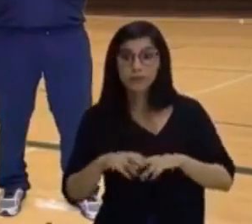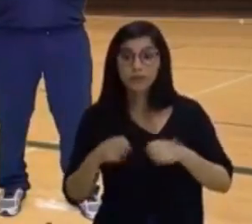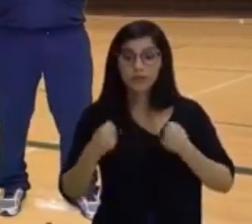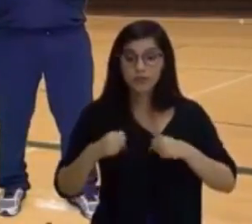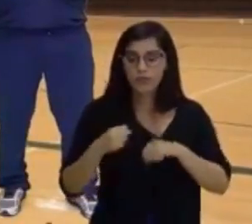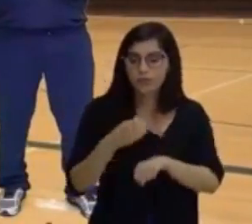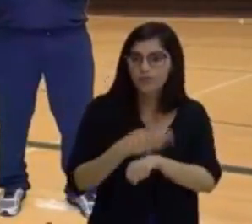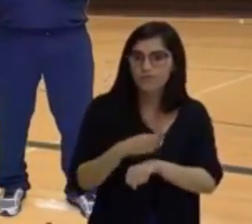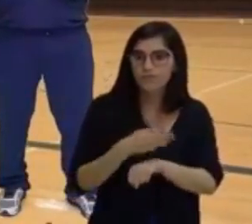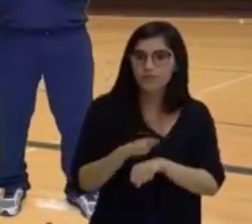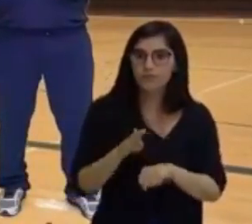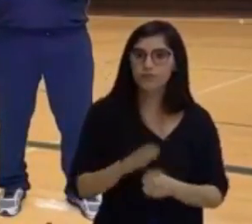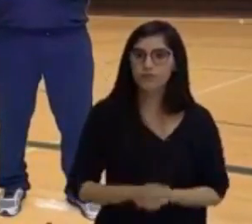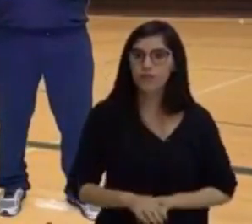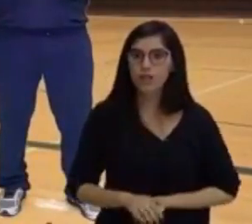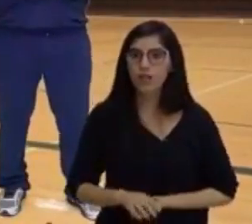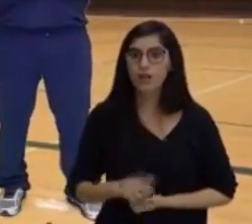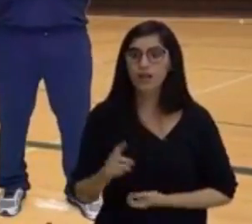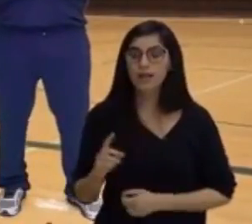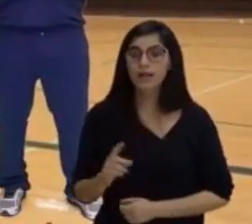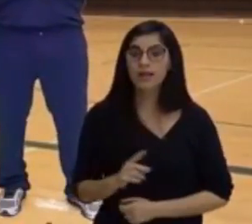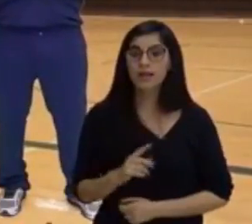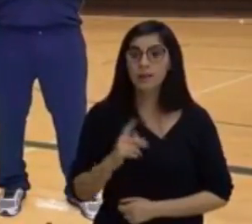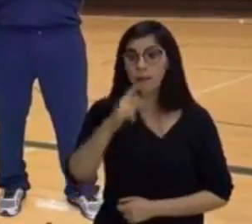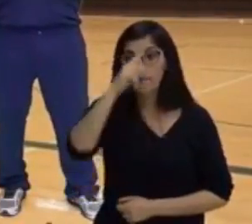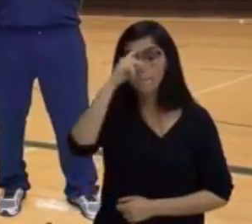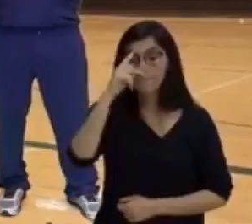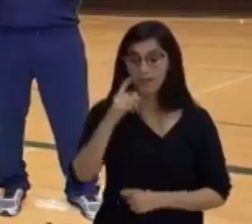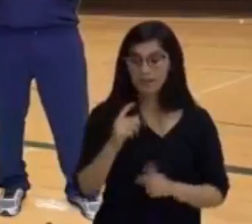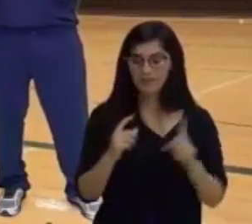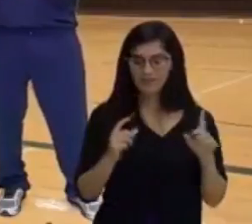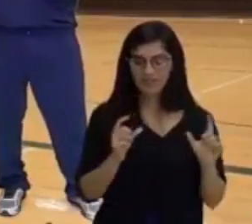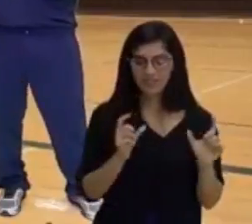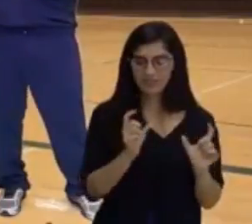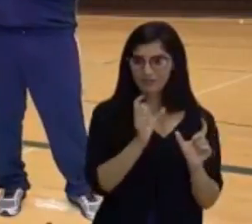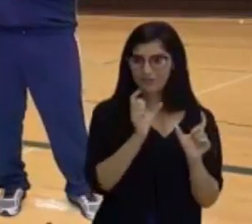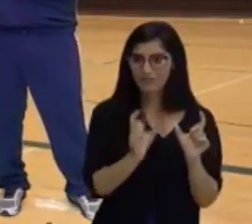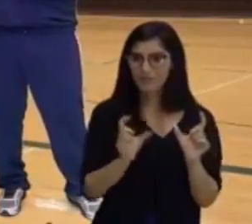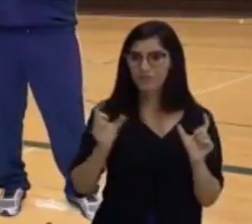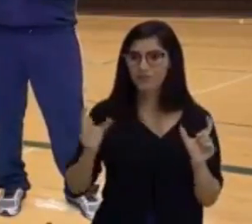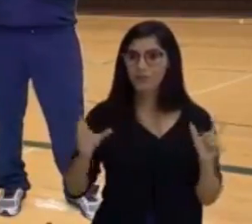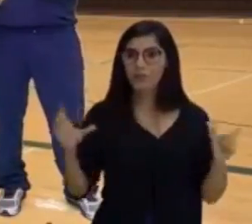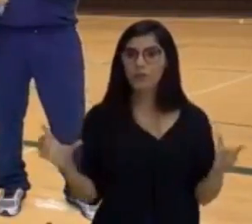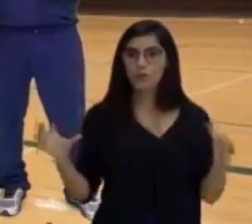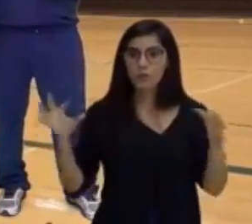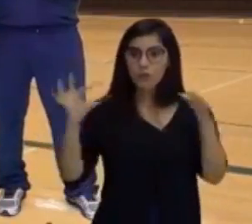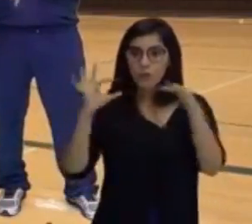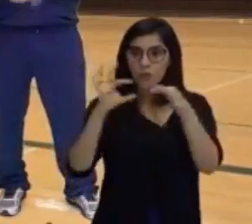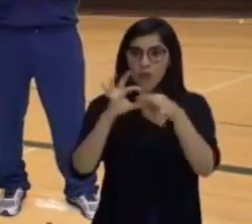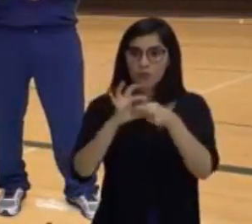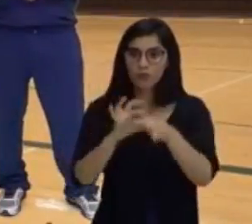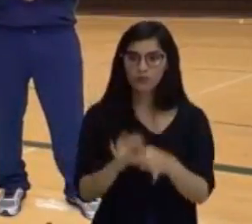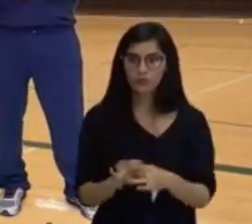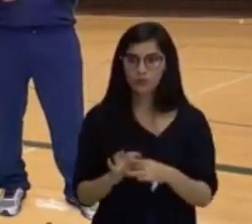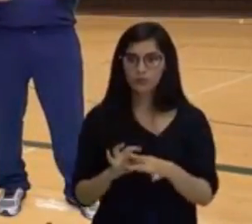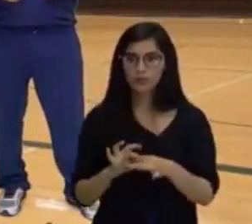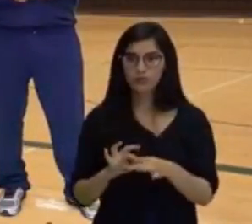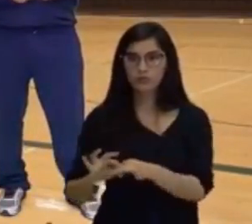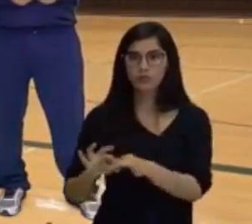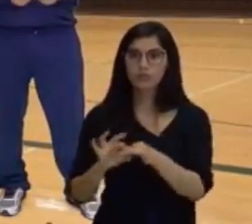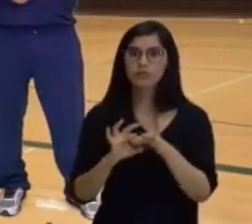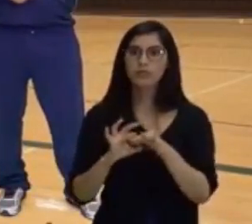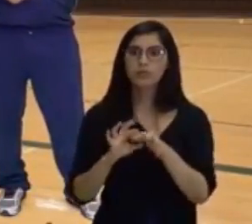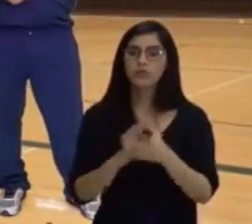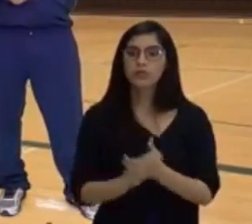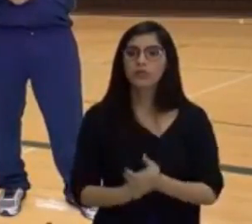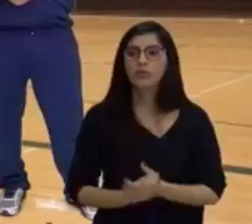ainda, eu falei que nenhum andava sozinho. Alguma coisa aconteceu para que o Nildo esteja aí dessa forma que ele